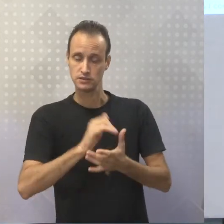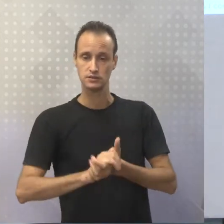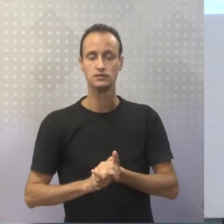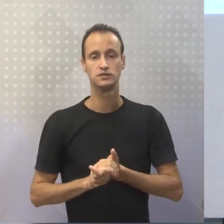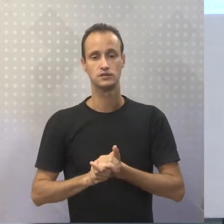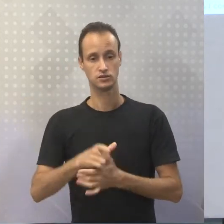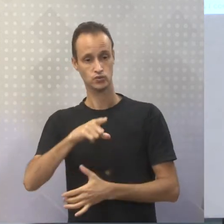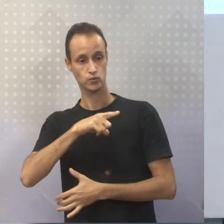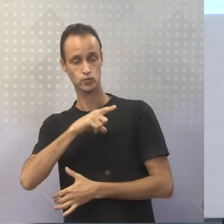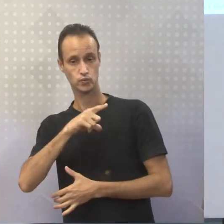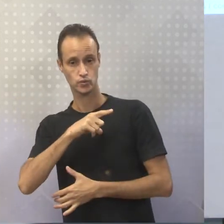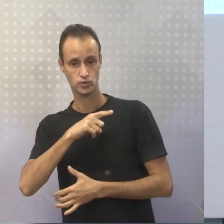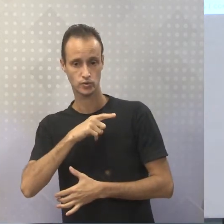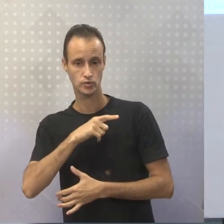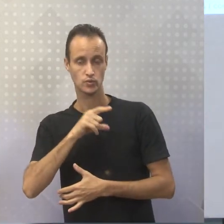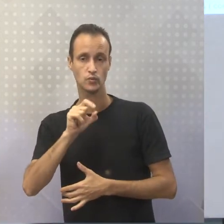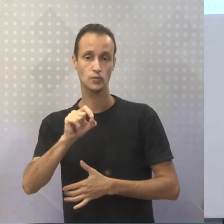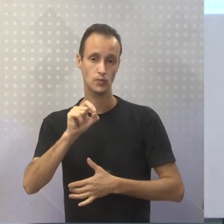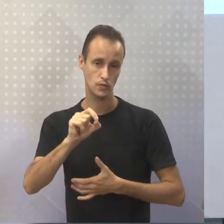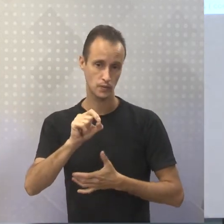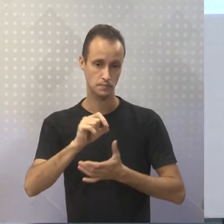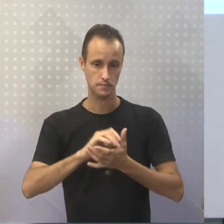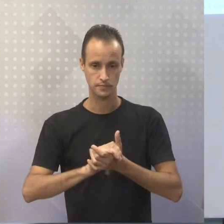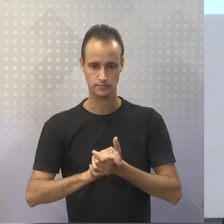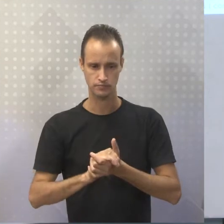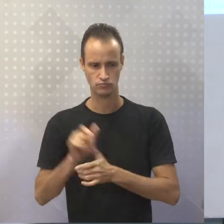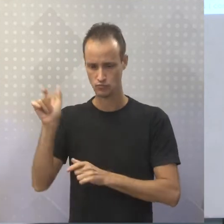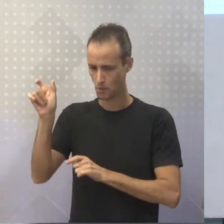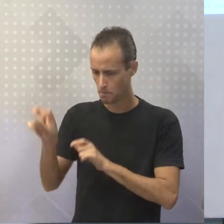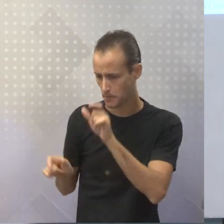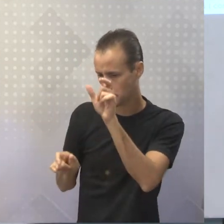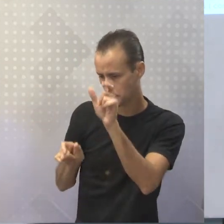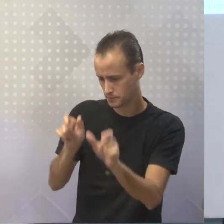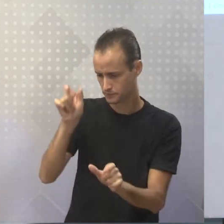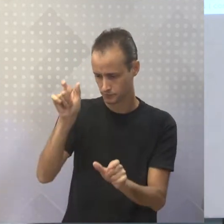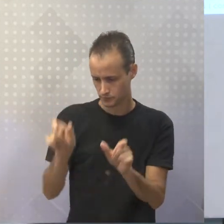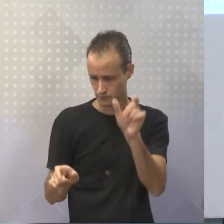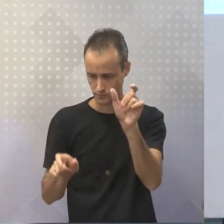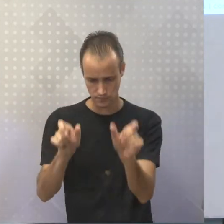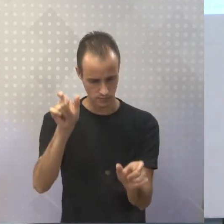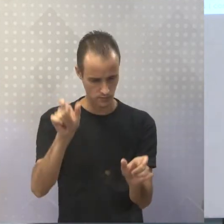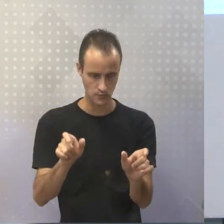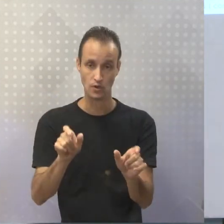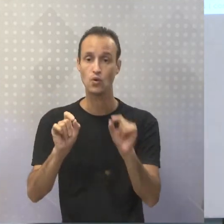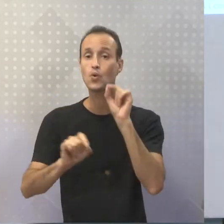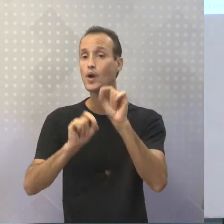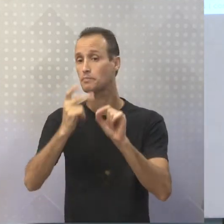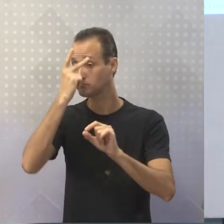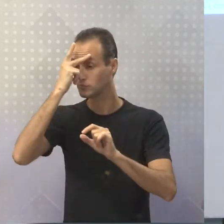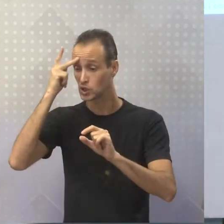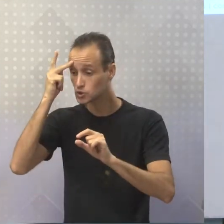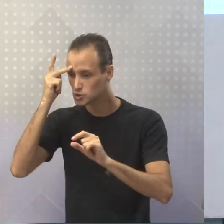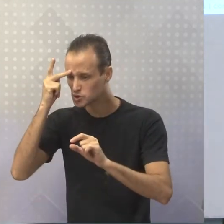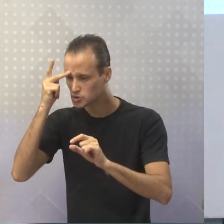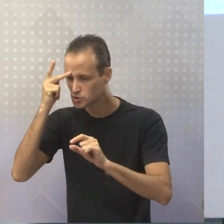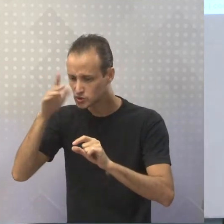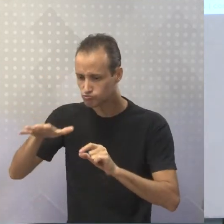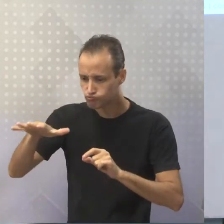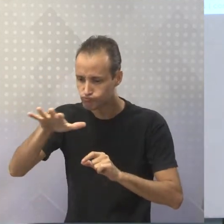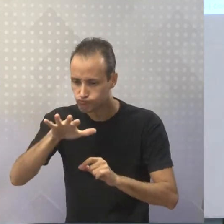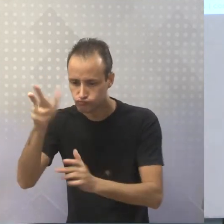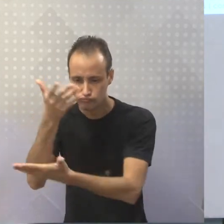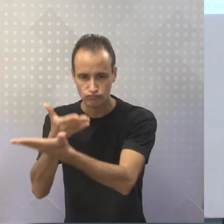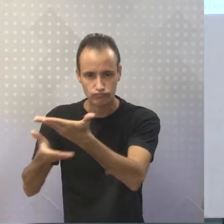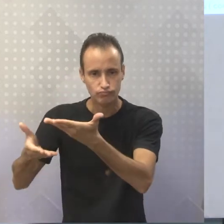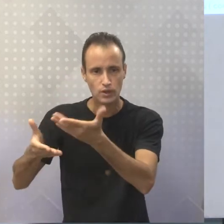vou ter personagens, né? Entre aspas, Personagens, ou as pessoas envolvidas. Eu vou